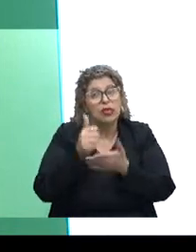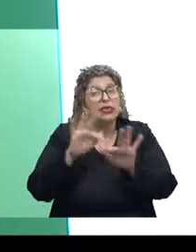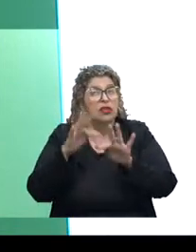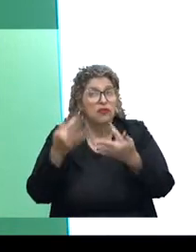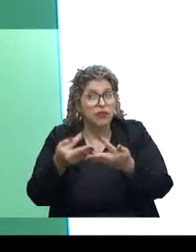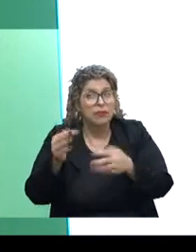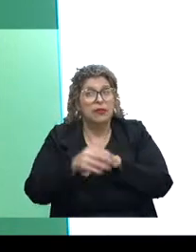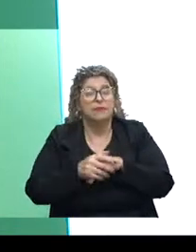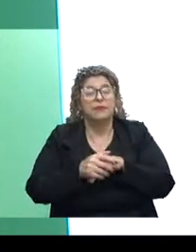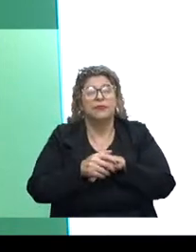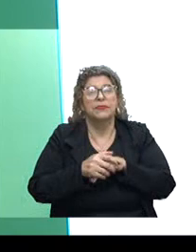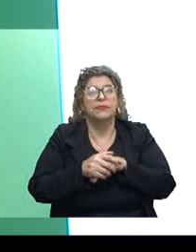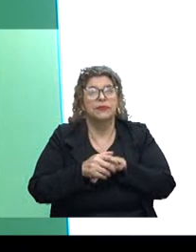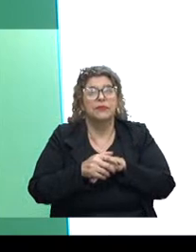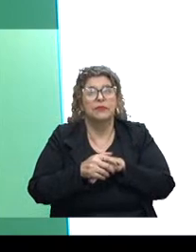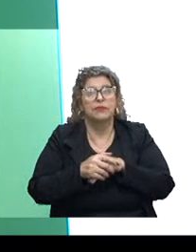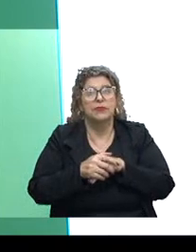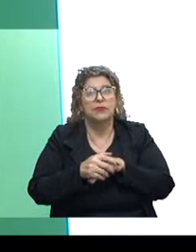sua família.